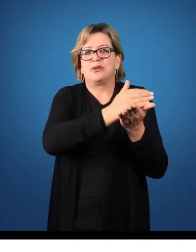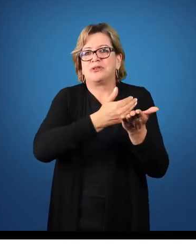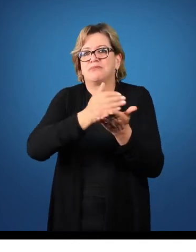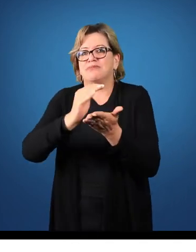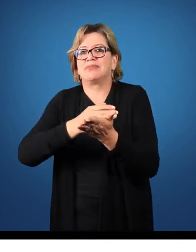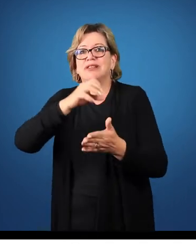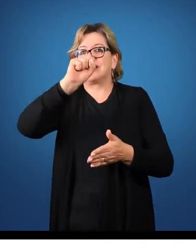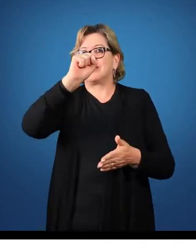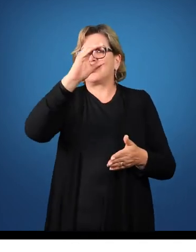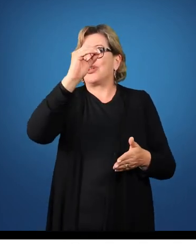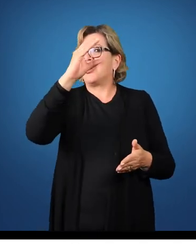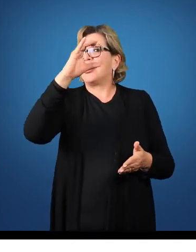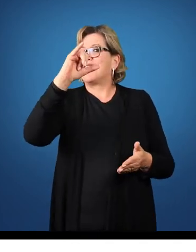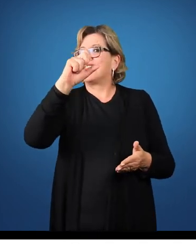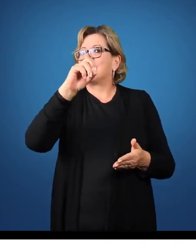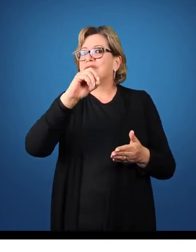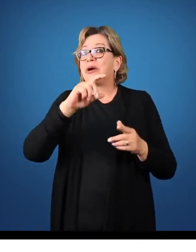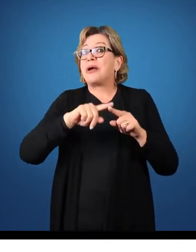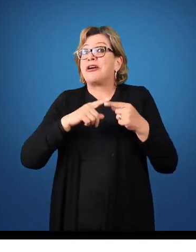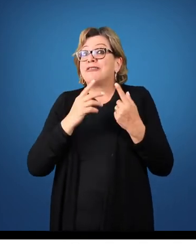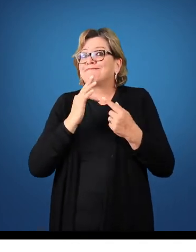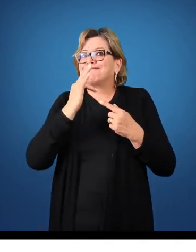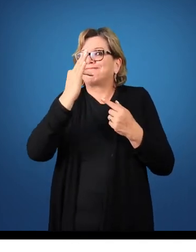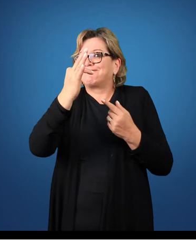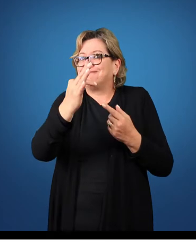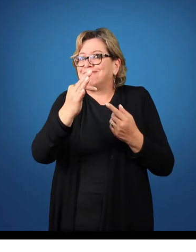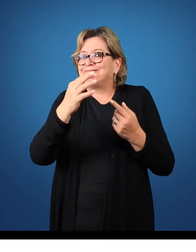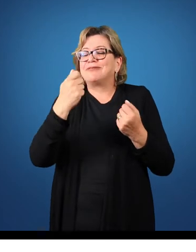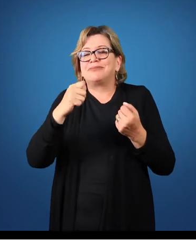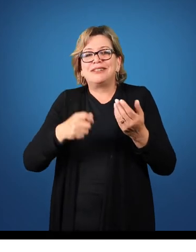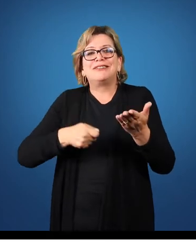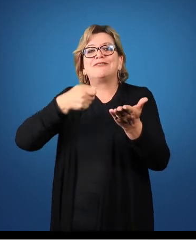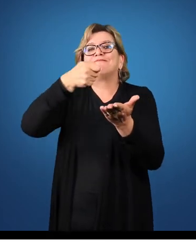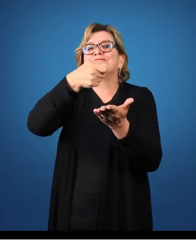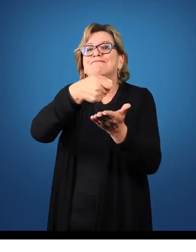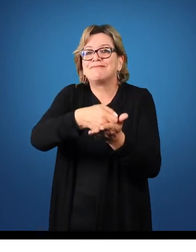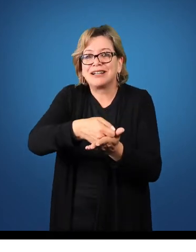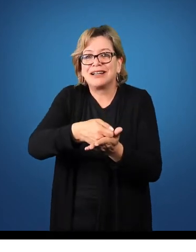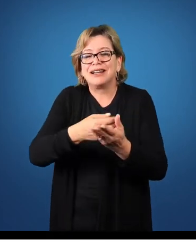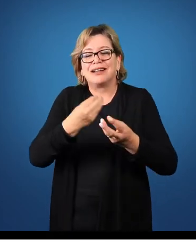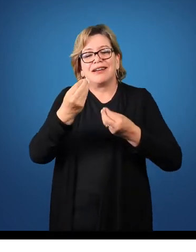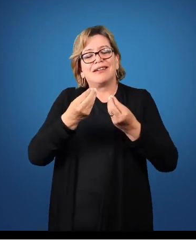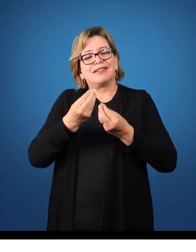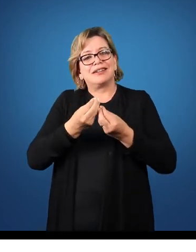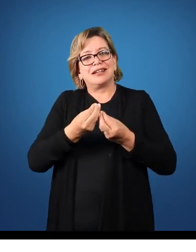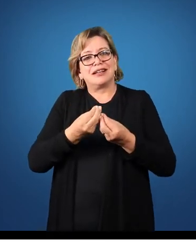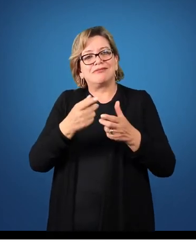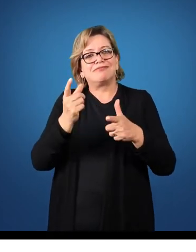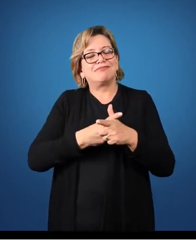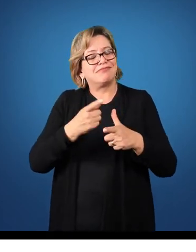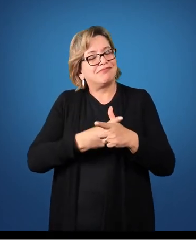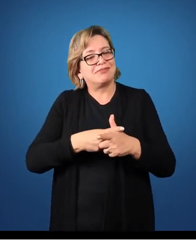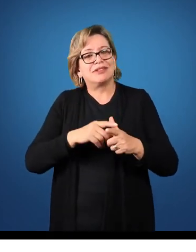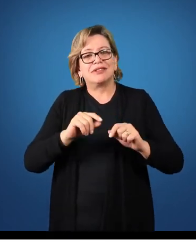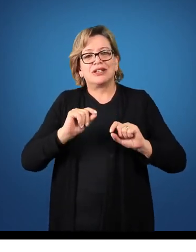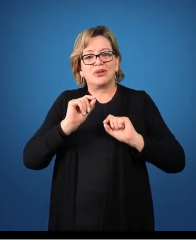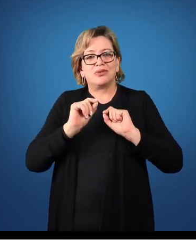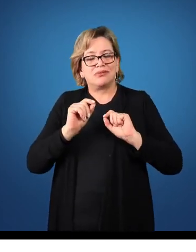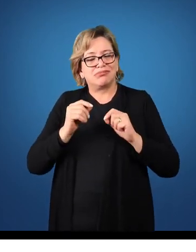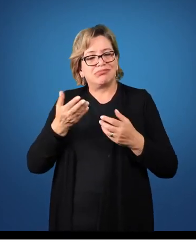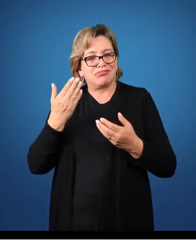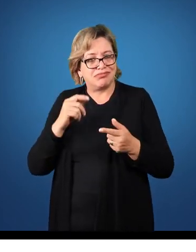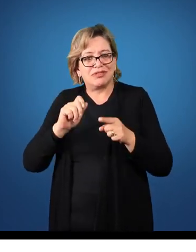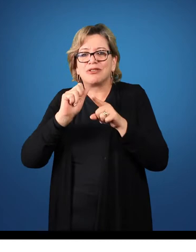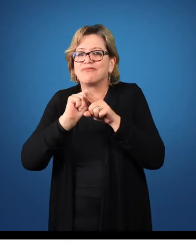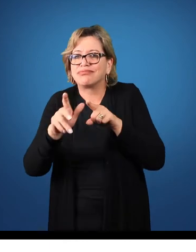sócios. Só que no período subsequente eu preciso fazer o pagamento daquelas despesas que eu diferi,